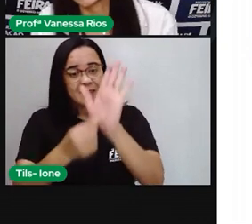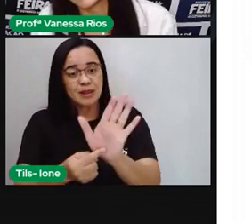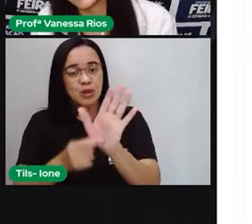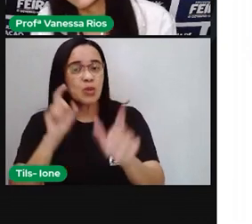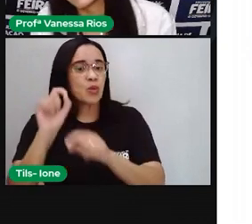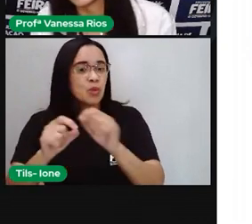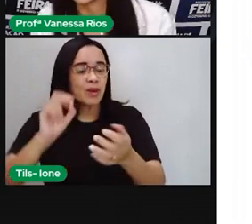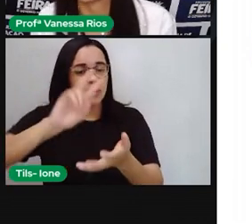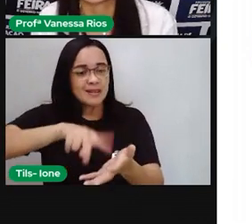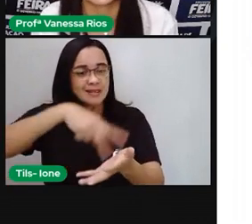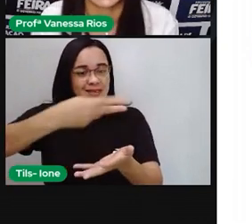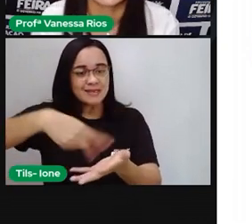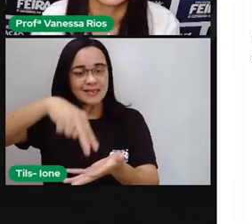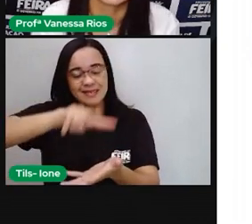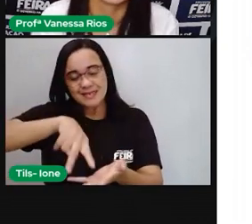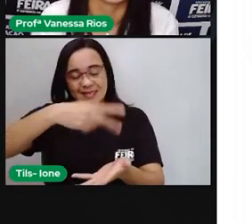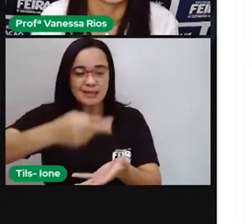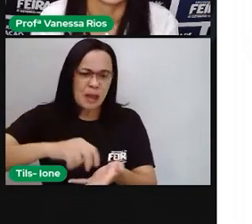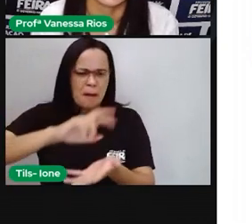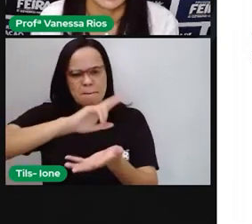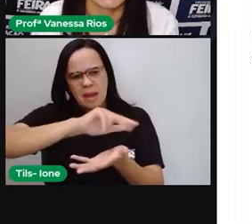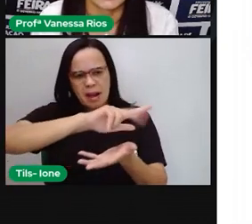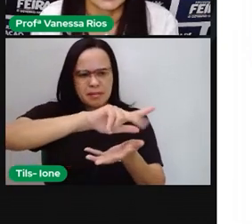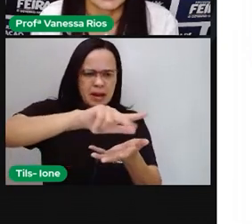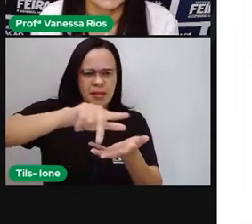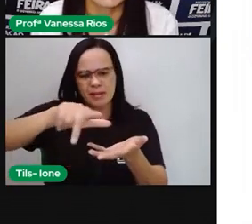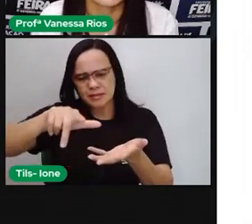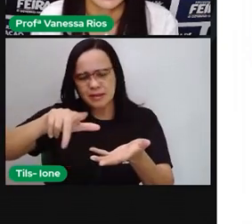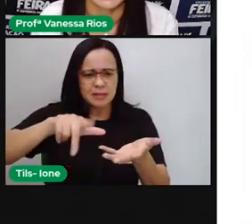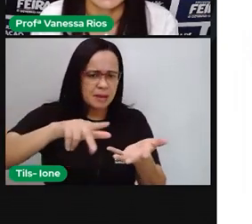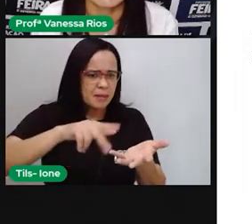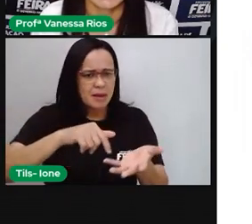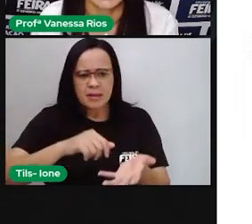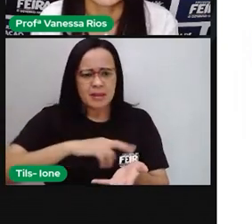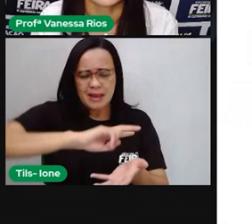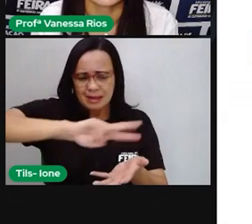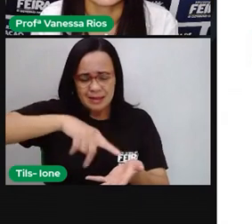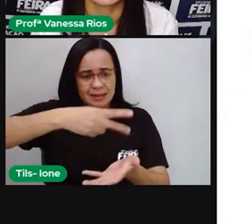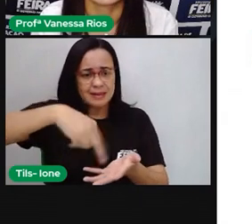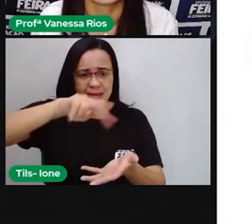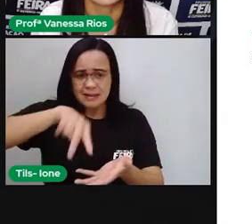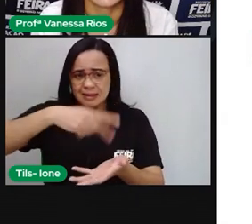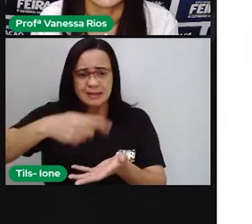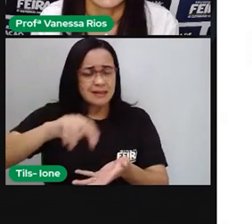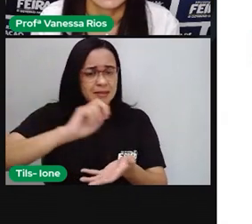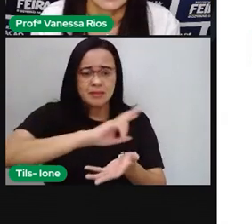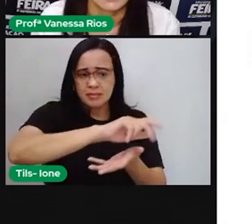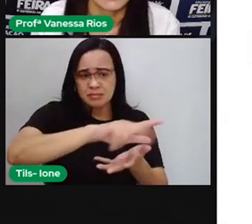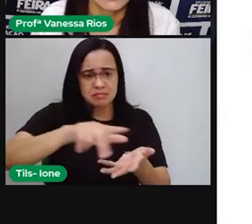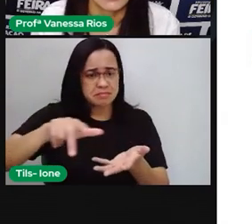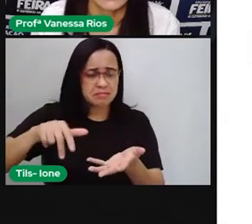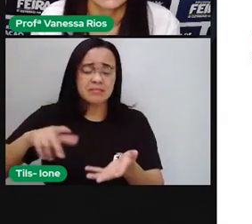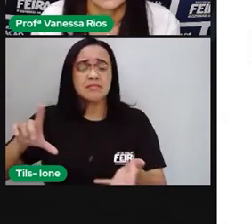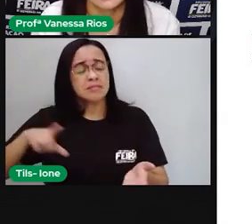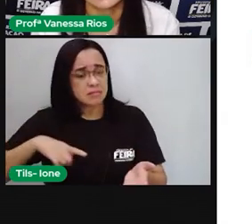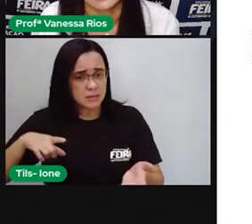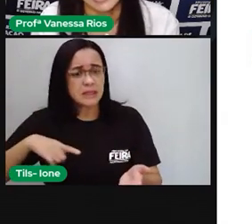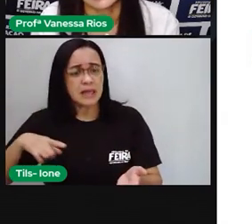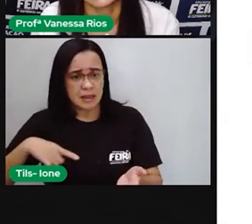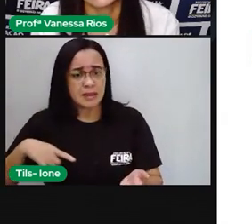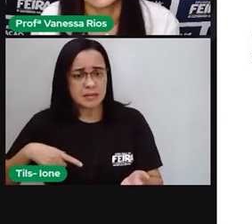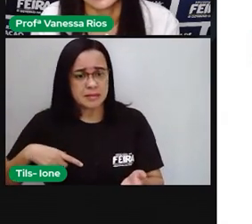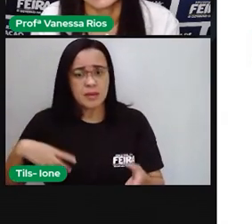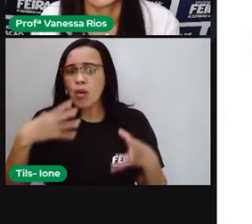como o bumba meu boi, o maracatu, caboclinhos, carnaval, ciranda, o coco, o